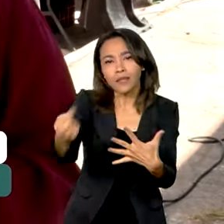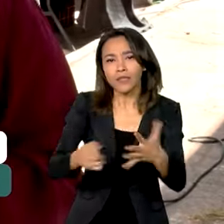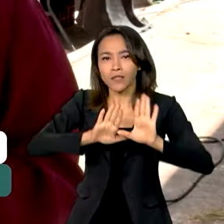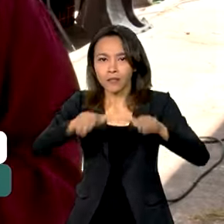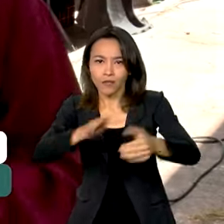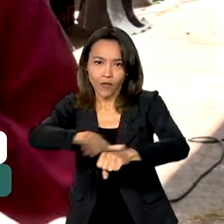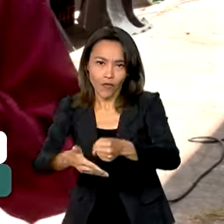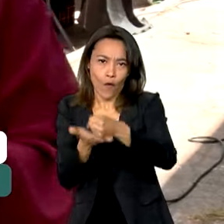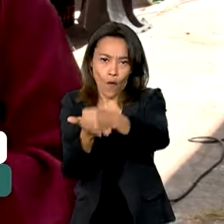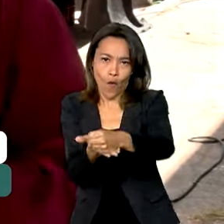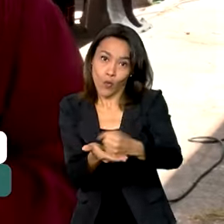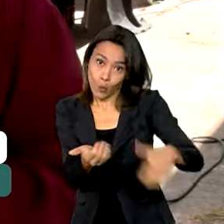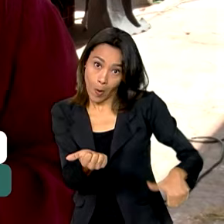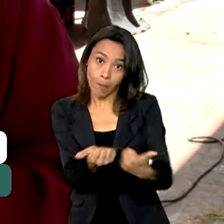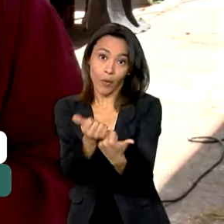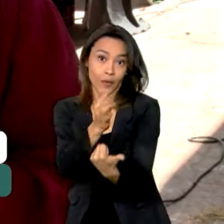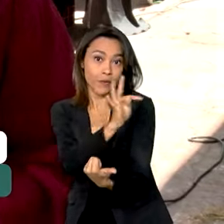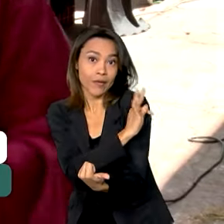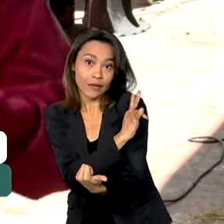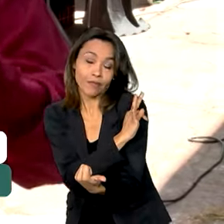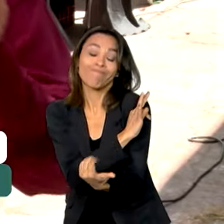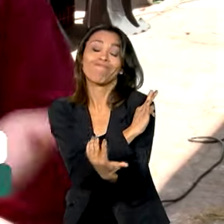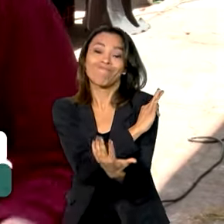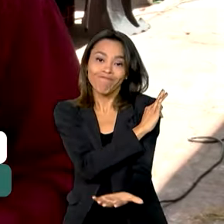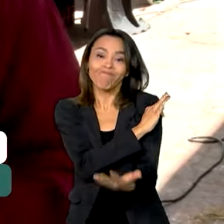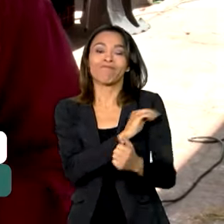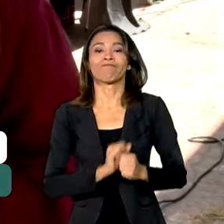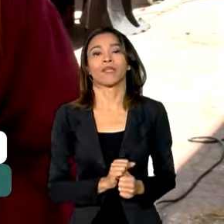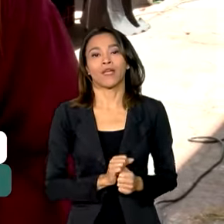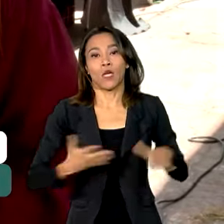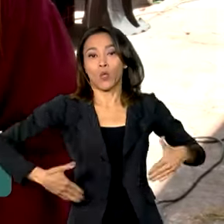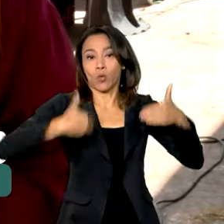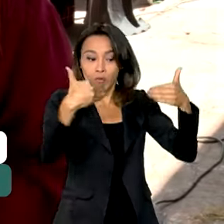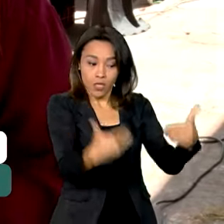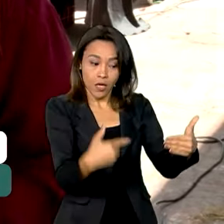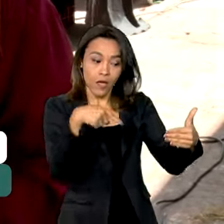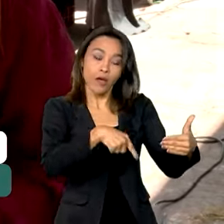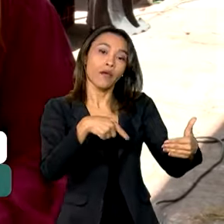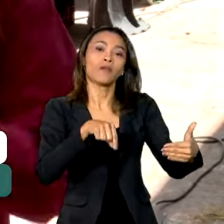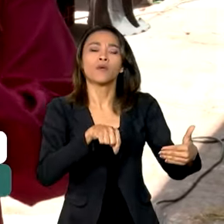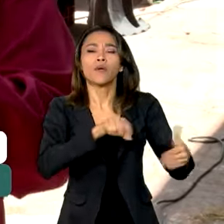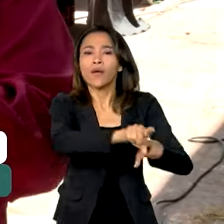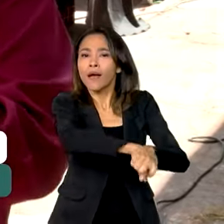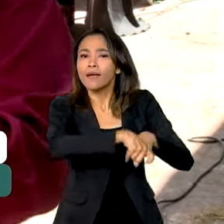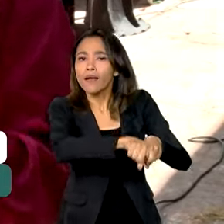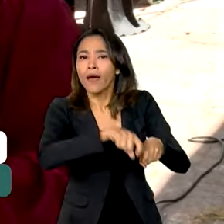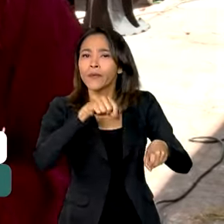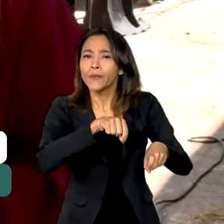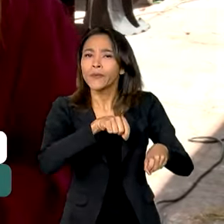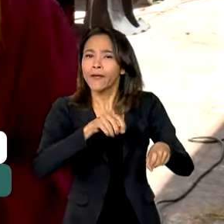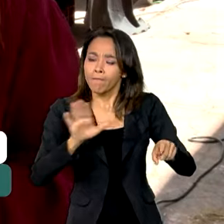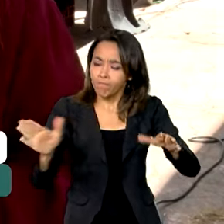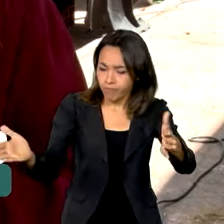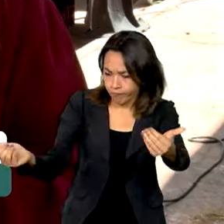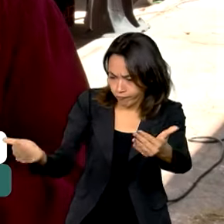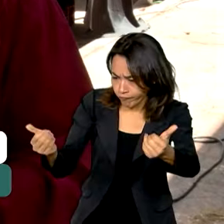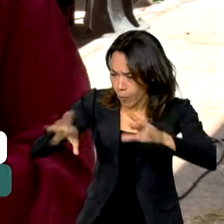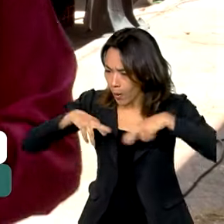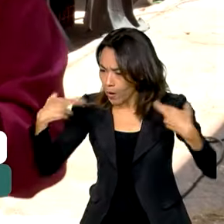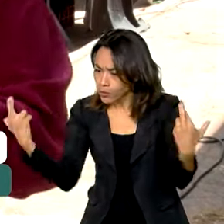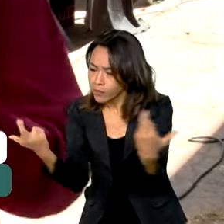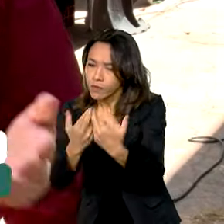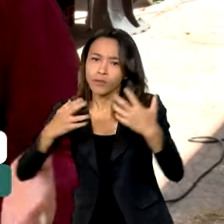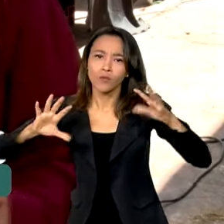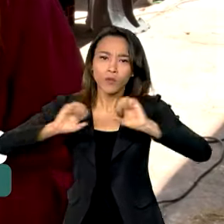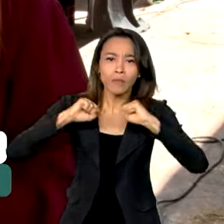assistência técnica e extensão rural, o Ministério do Desenvolvimento Agrário está realizando um seminário